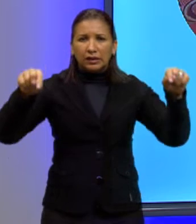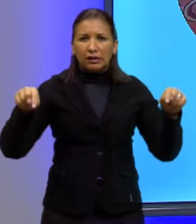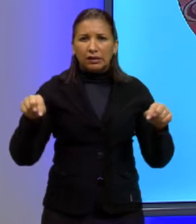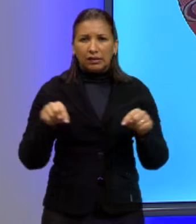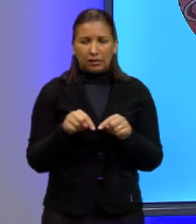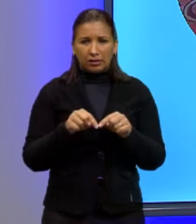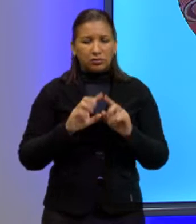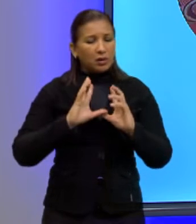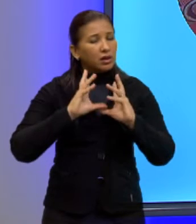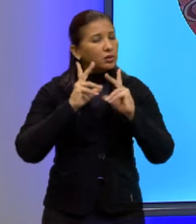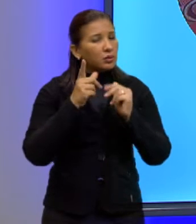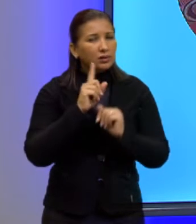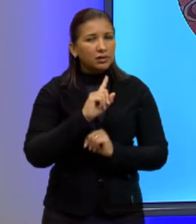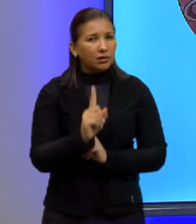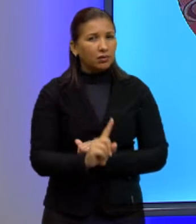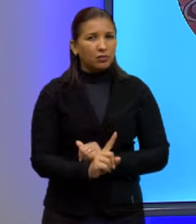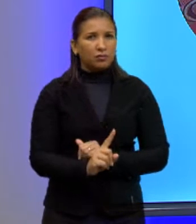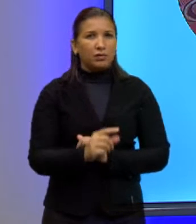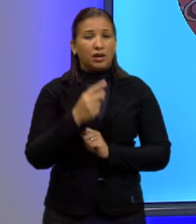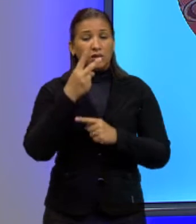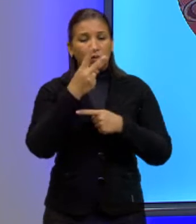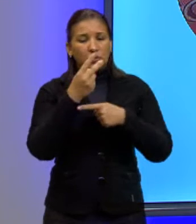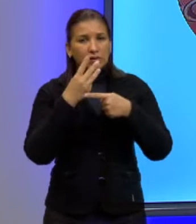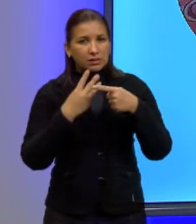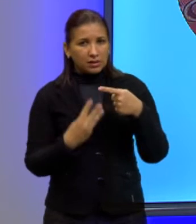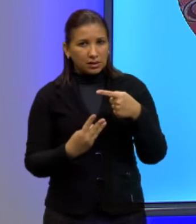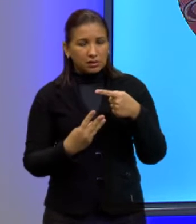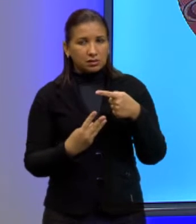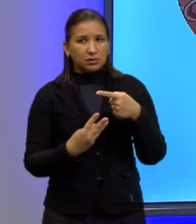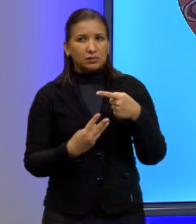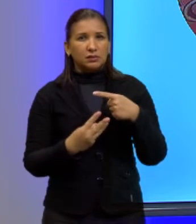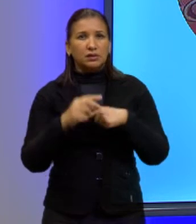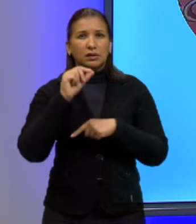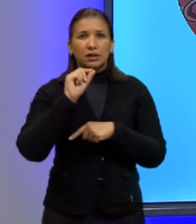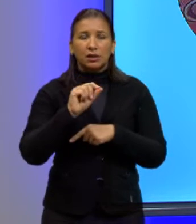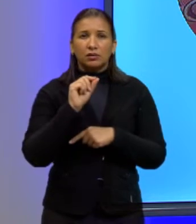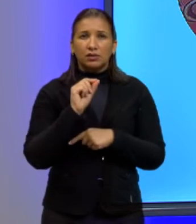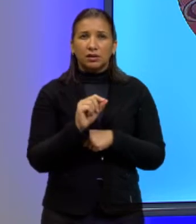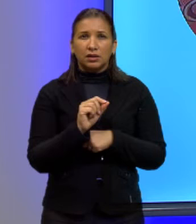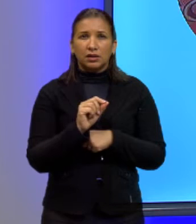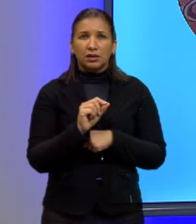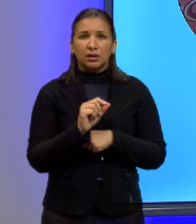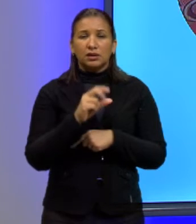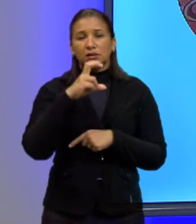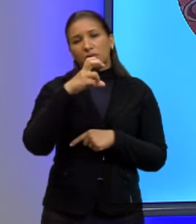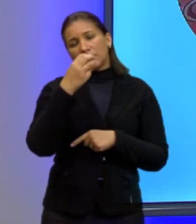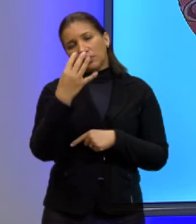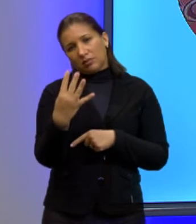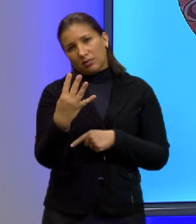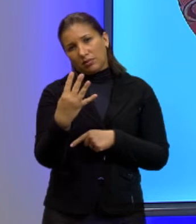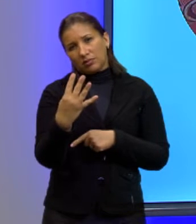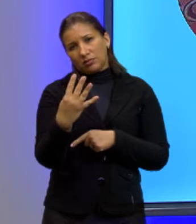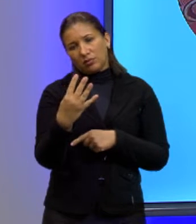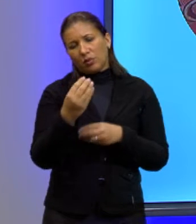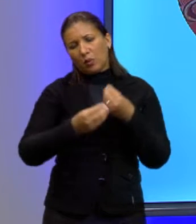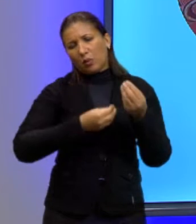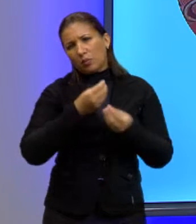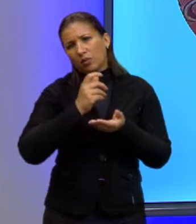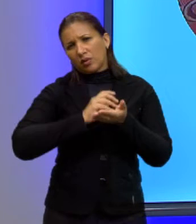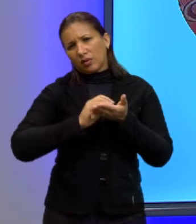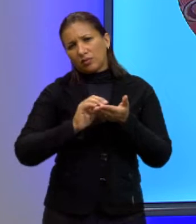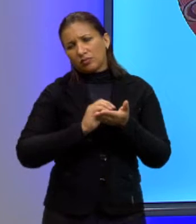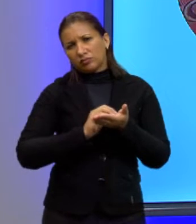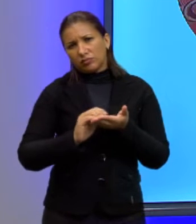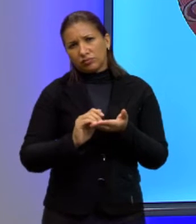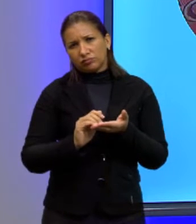Não é toda a área. E 2 terços desta área é 2 terços de 54. Como que eu calculo 2